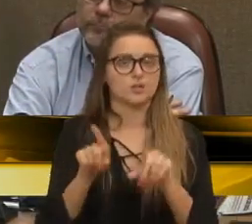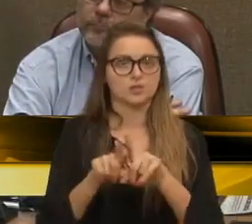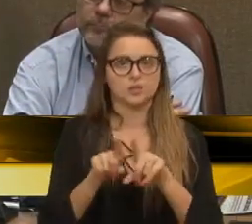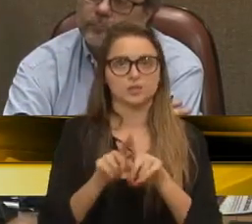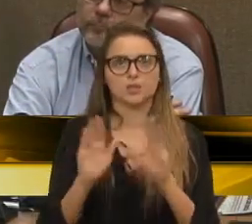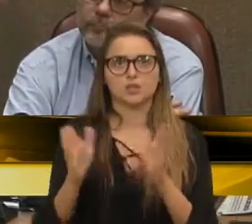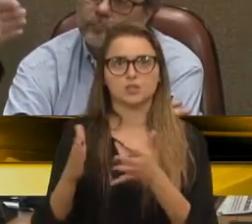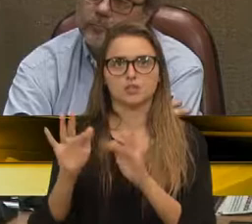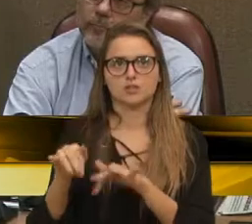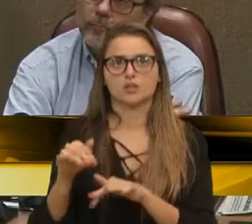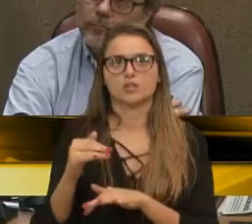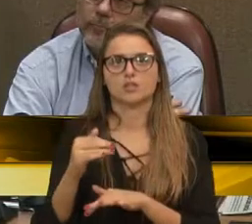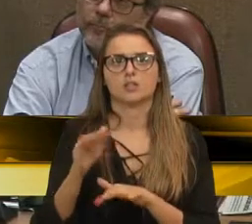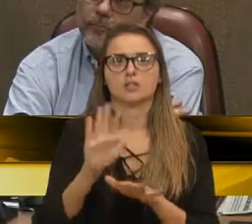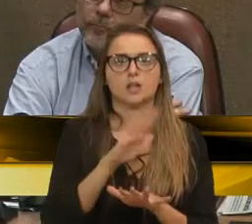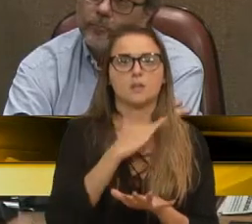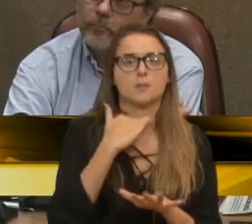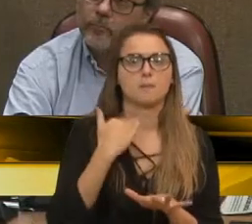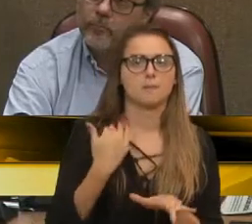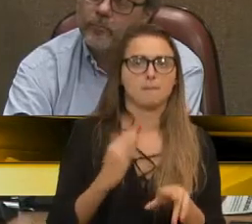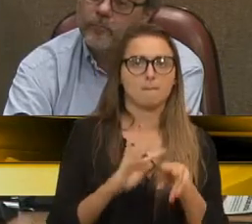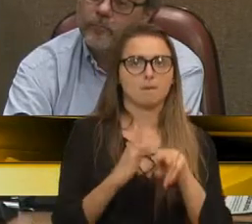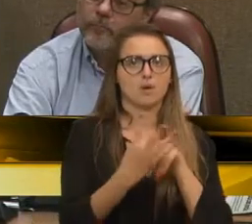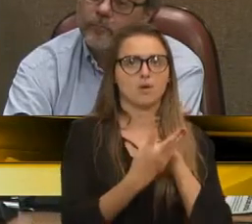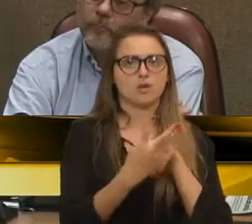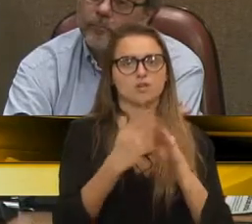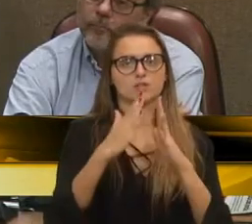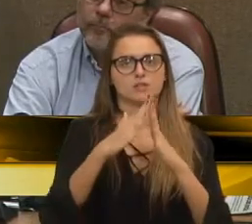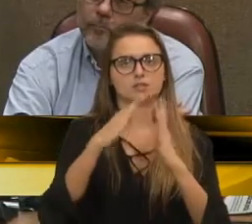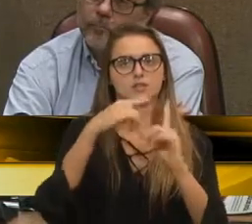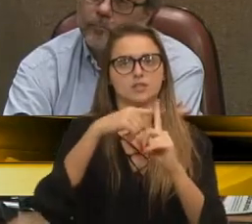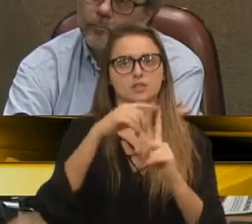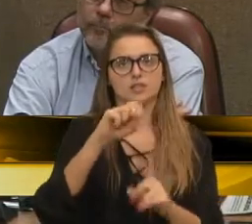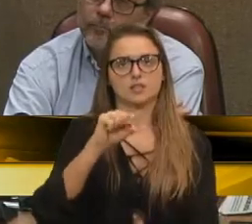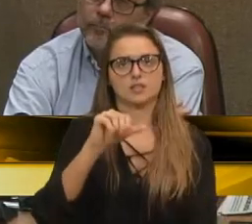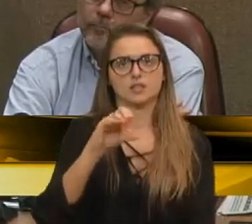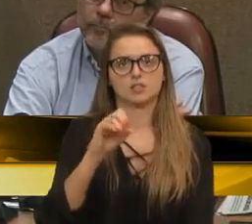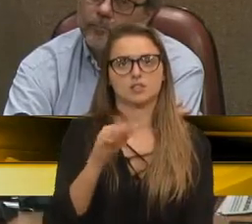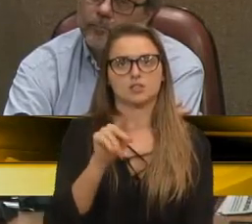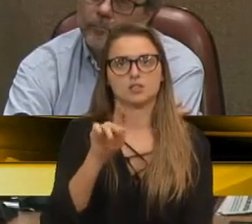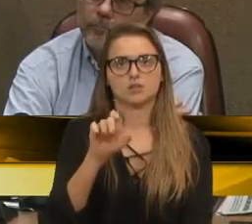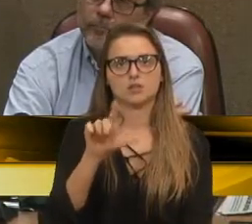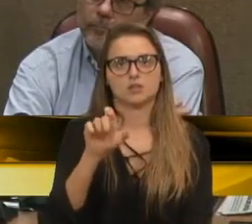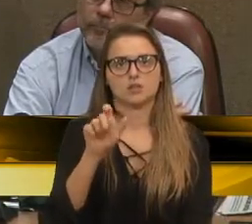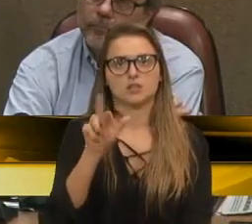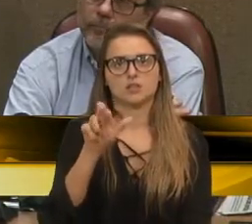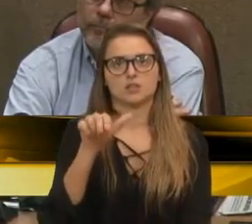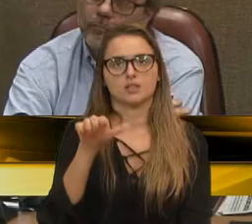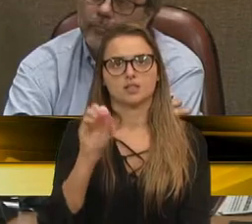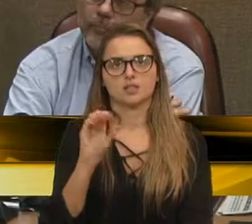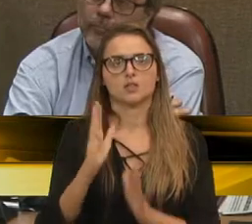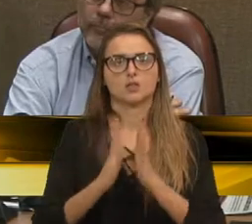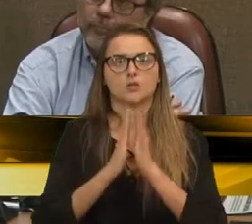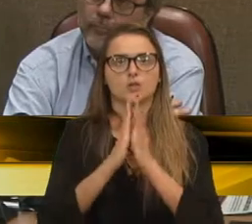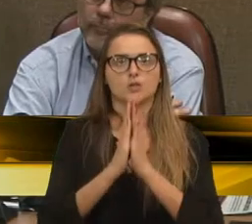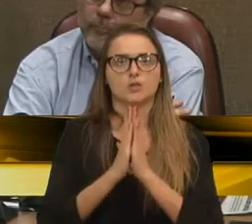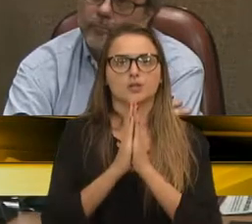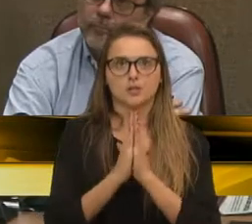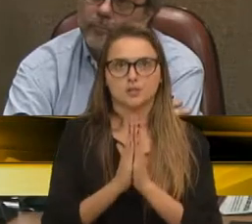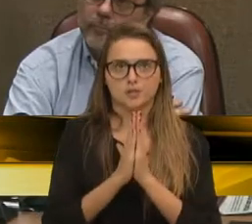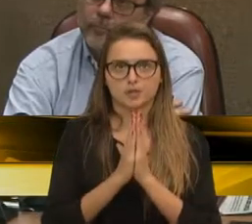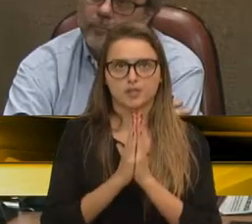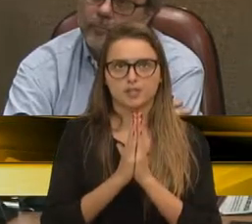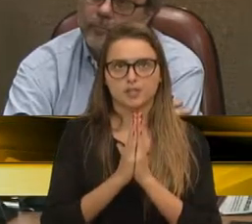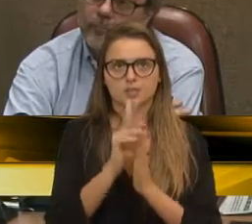finalizo no seu funeral, na Igreja de São Pelegrino. Dizia, numa passagem da missa que foi celebrada, Frei